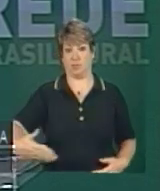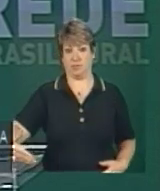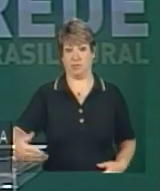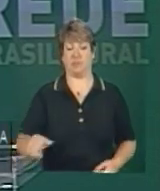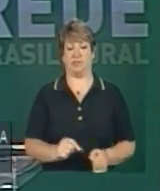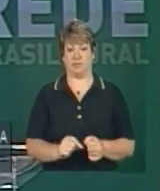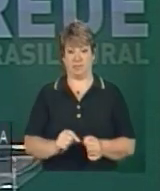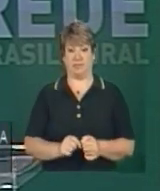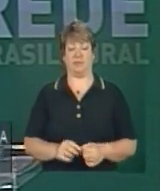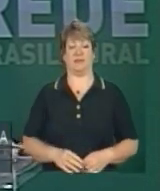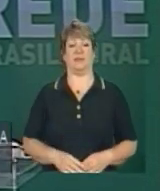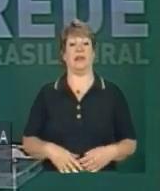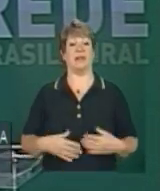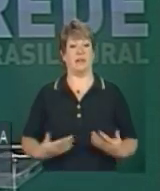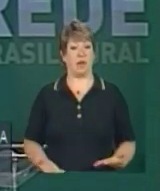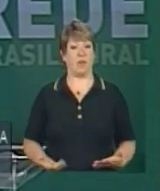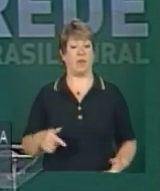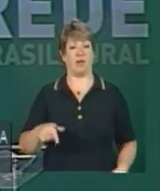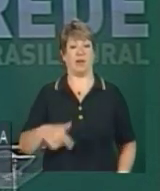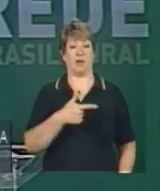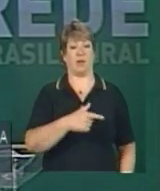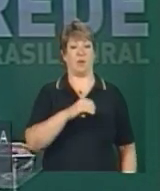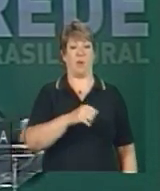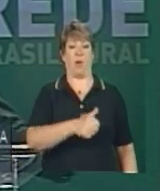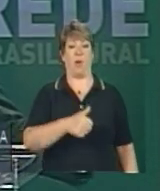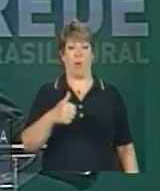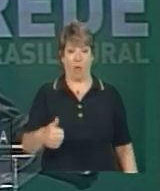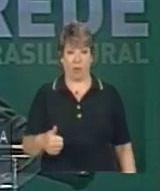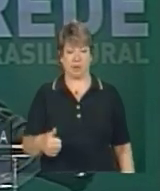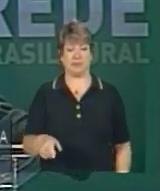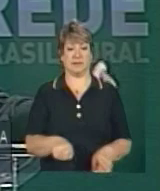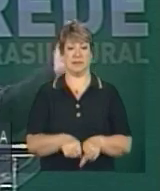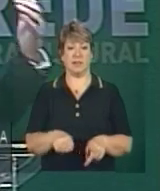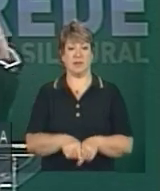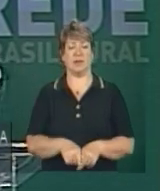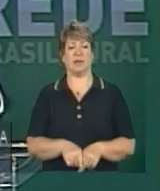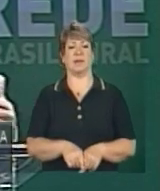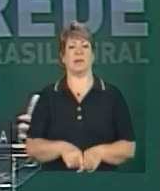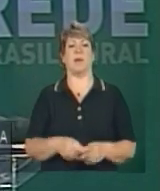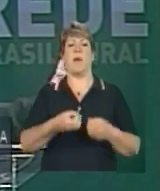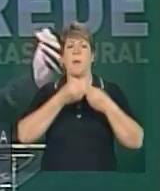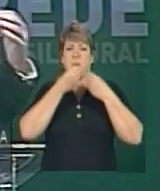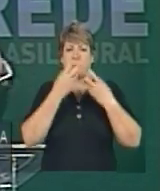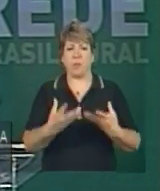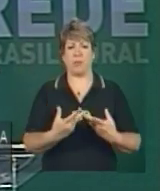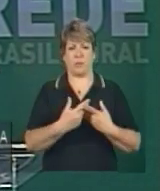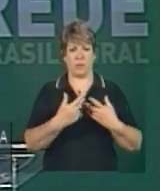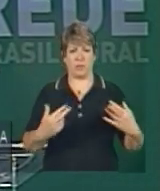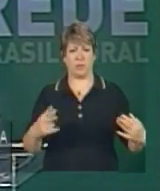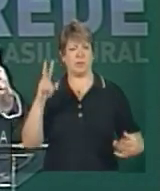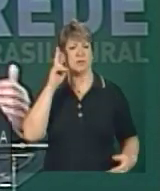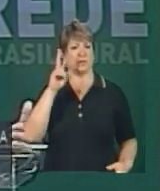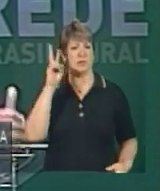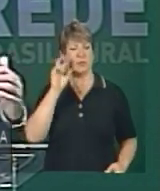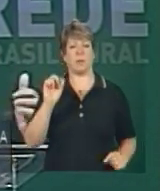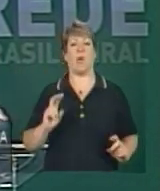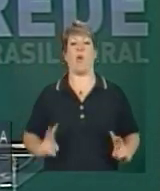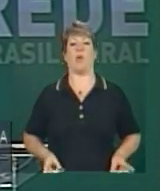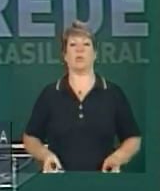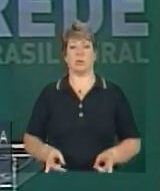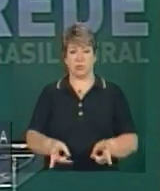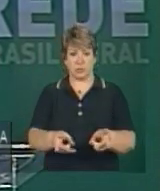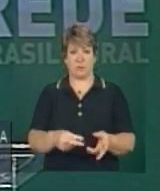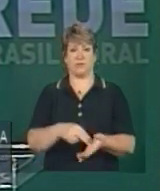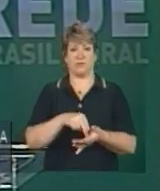execução. Portanto, o ano de 2011, além do balanço positivo em relação à continuidade e